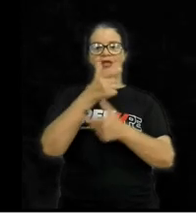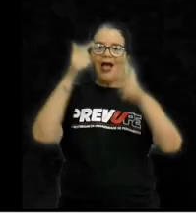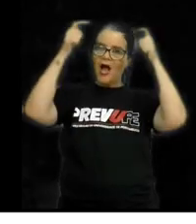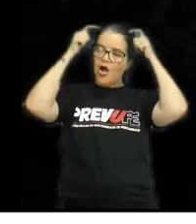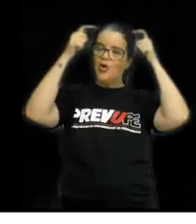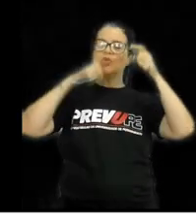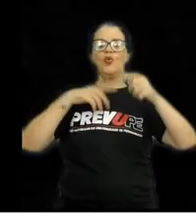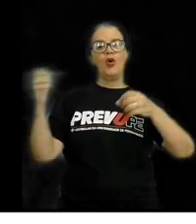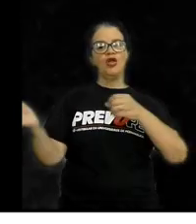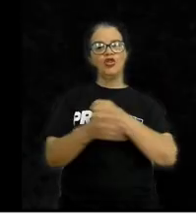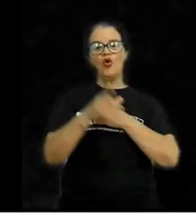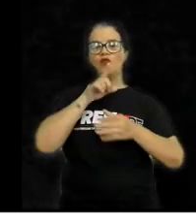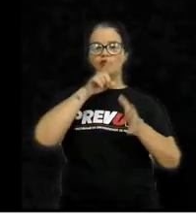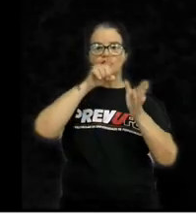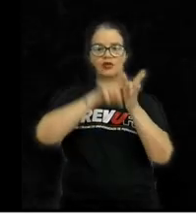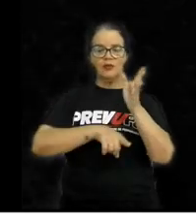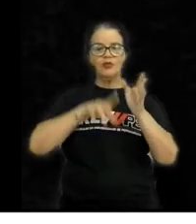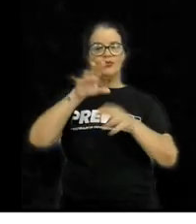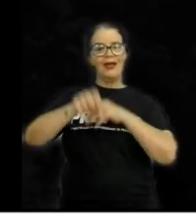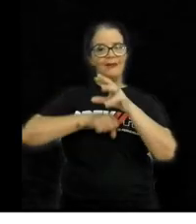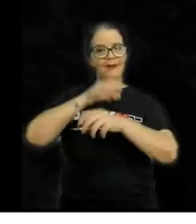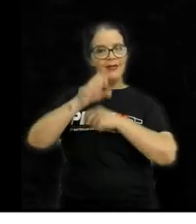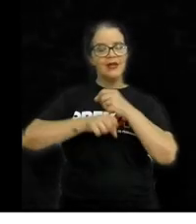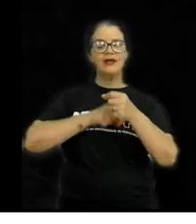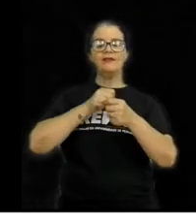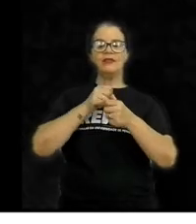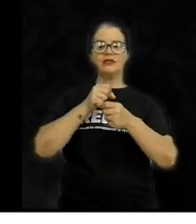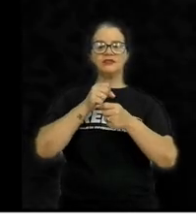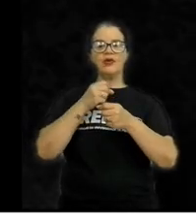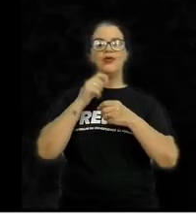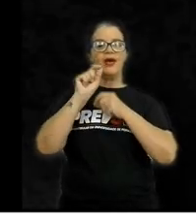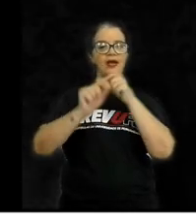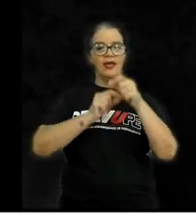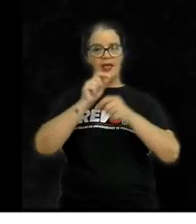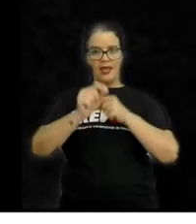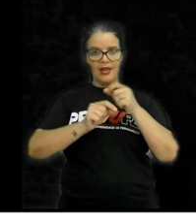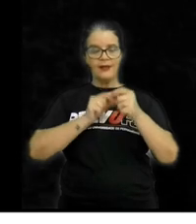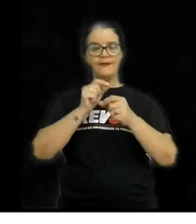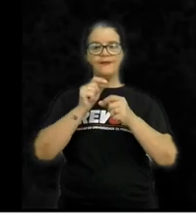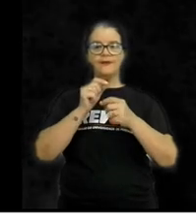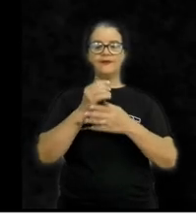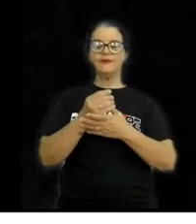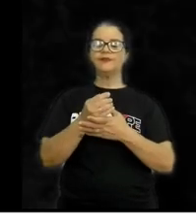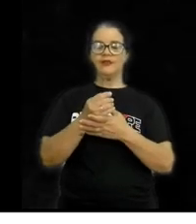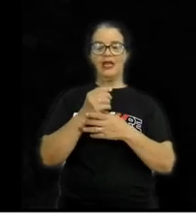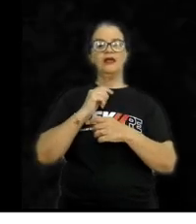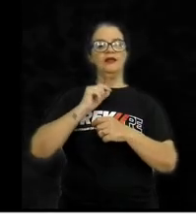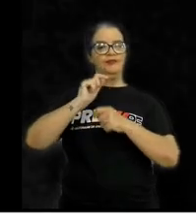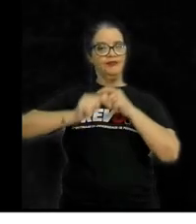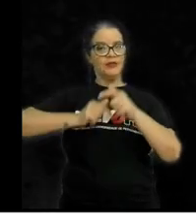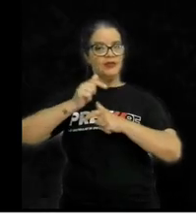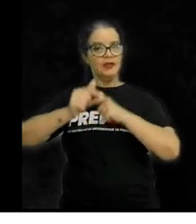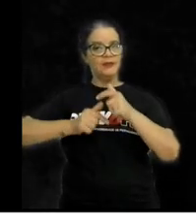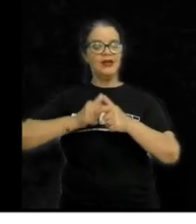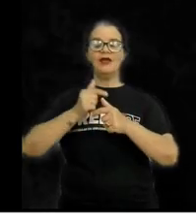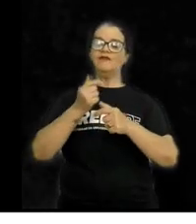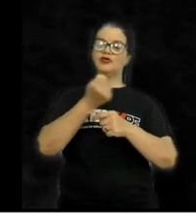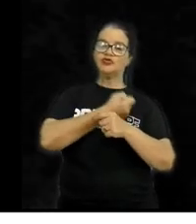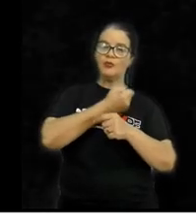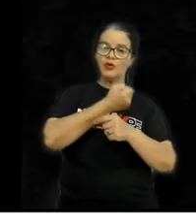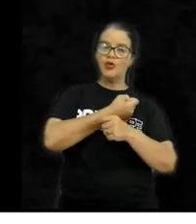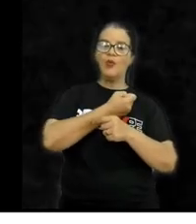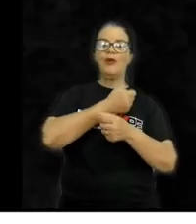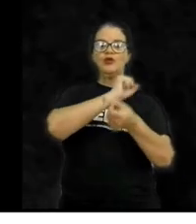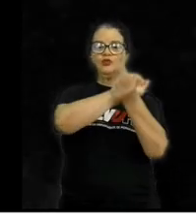tributo à captação, que incidia sobre o número de